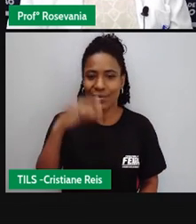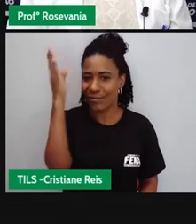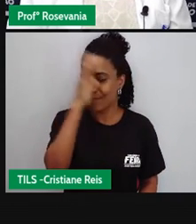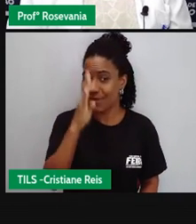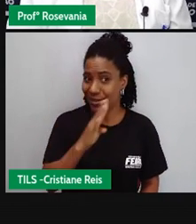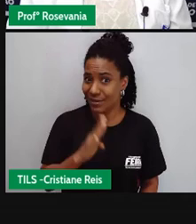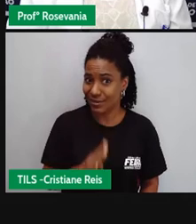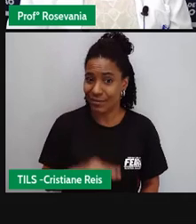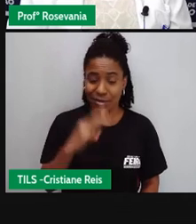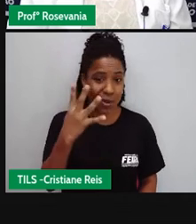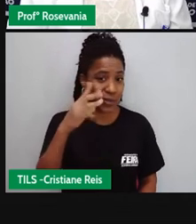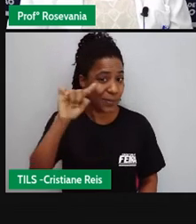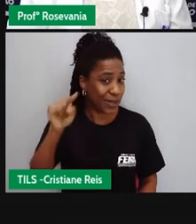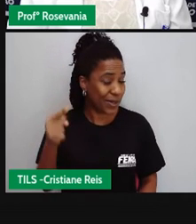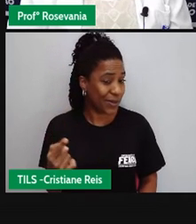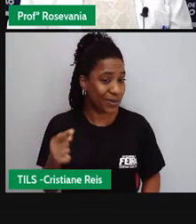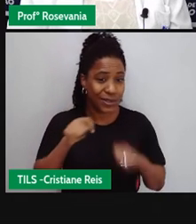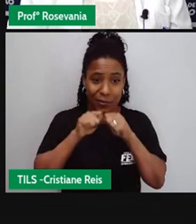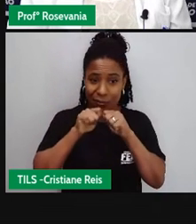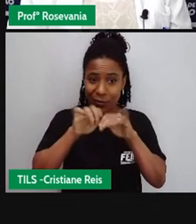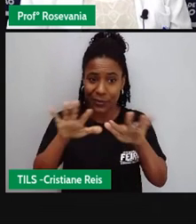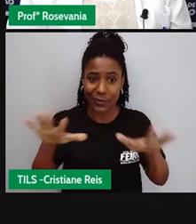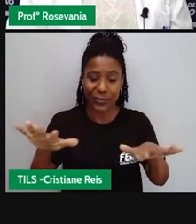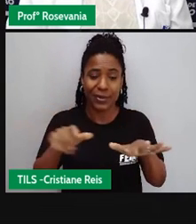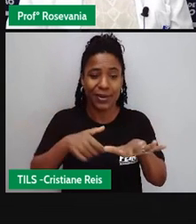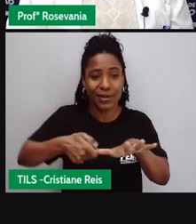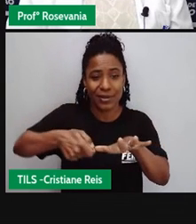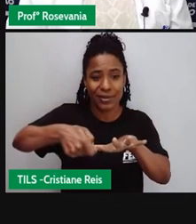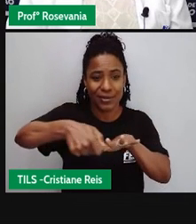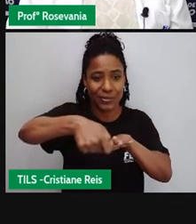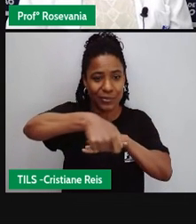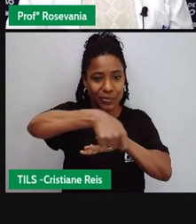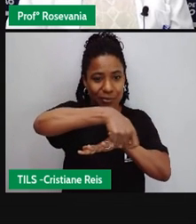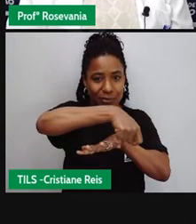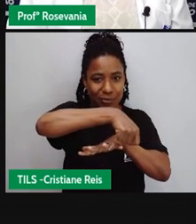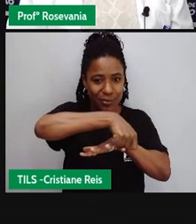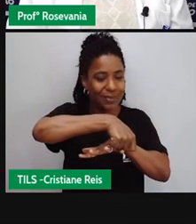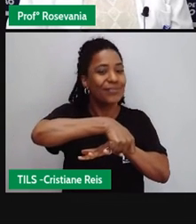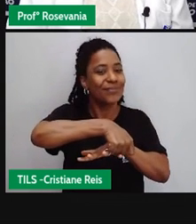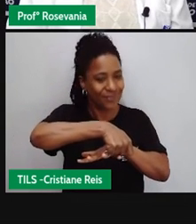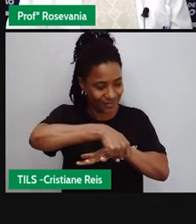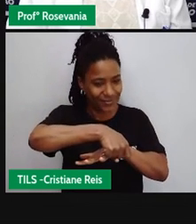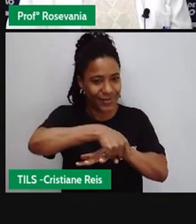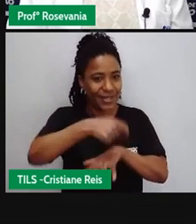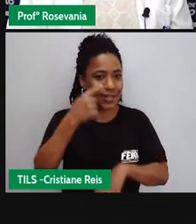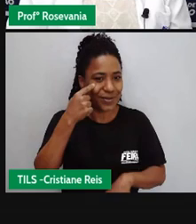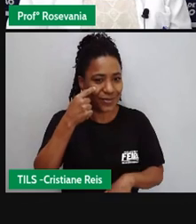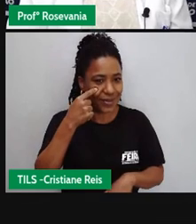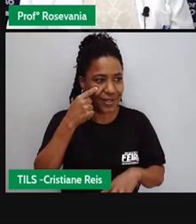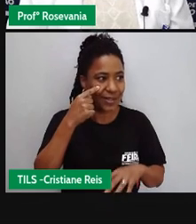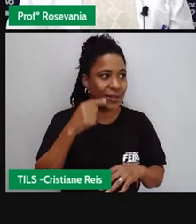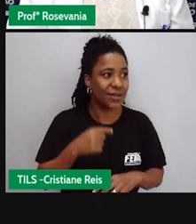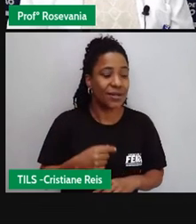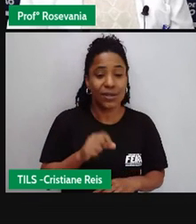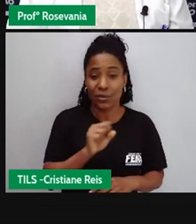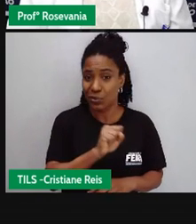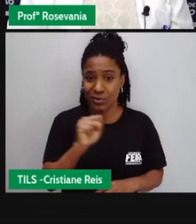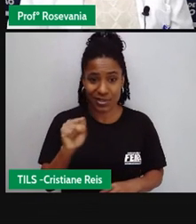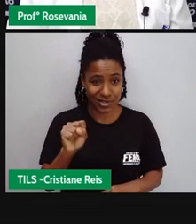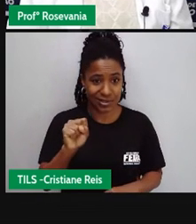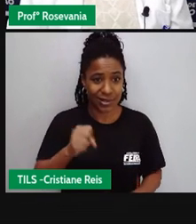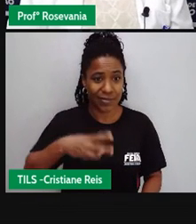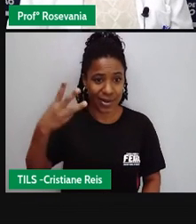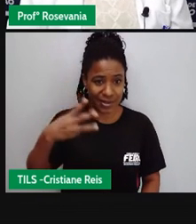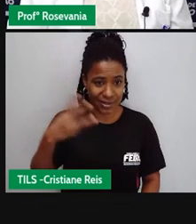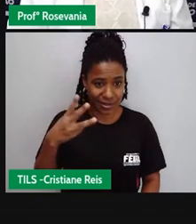casos de fake news no segundo trimestre, ou seja, nos meses, nos meses de